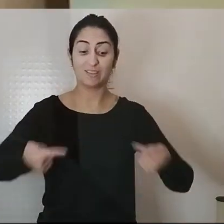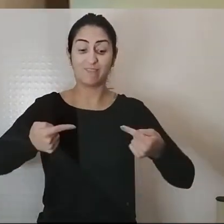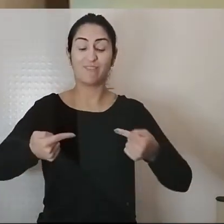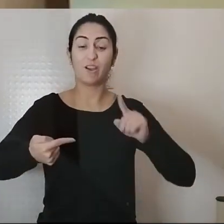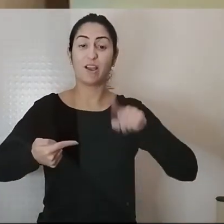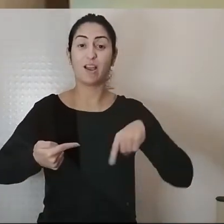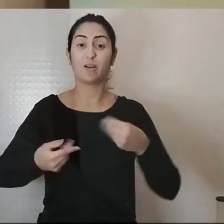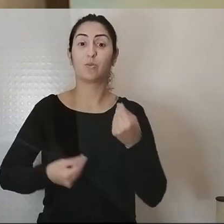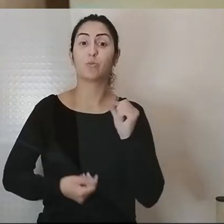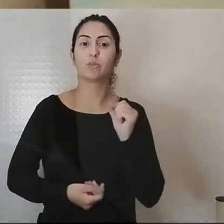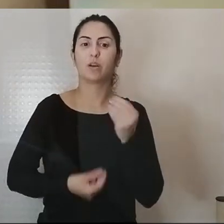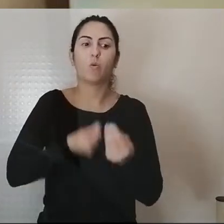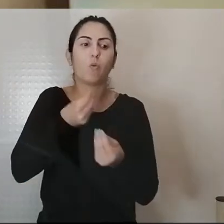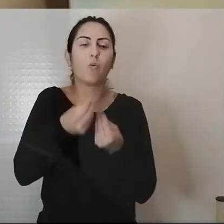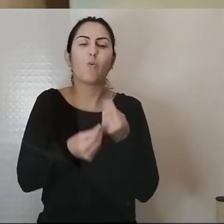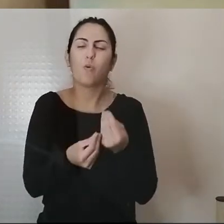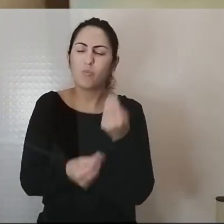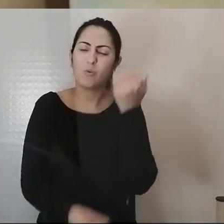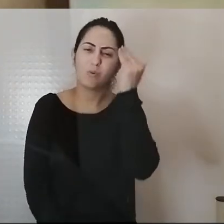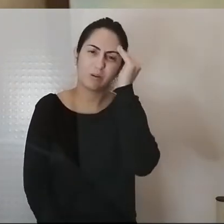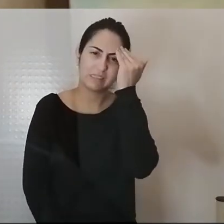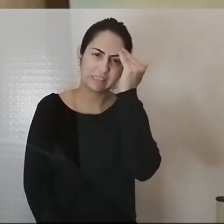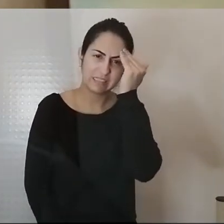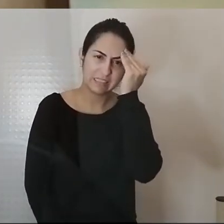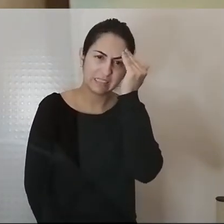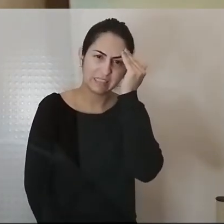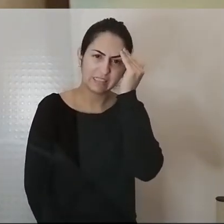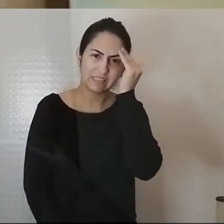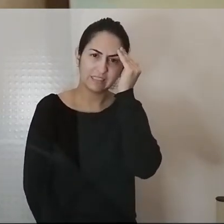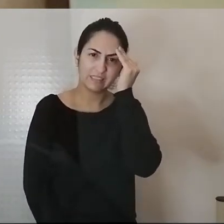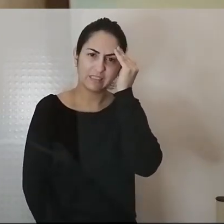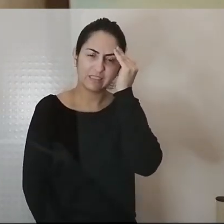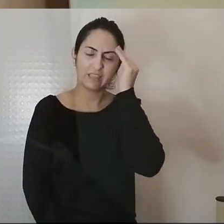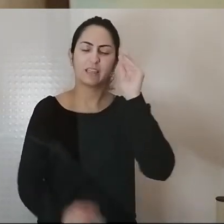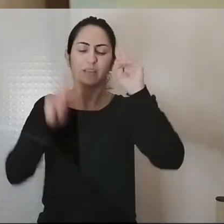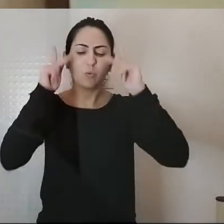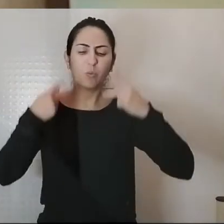criar formas de fazer entender que o homem tem valor